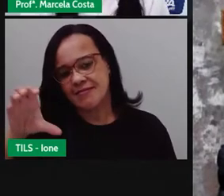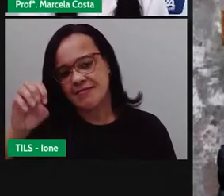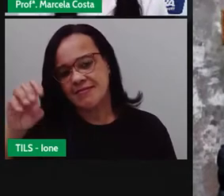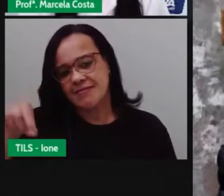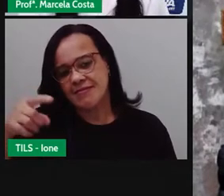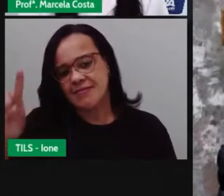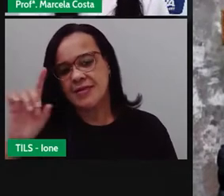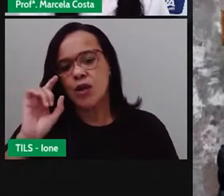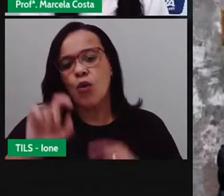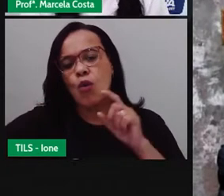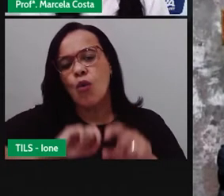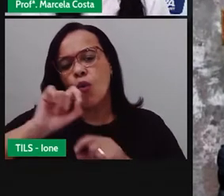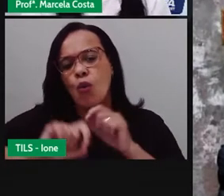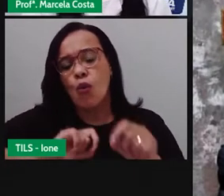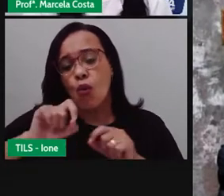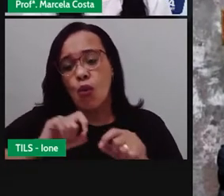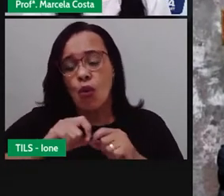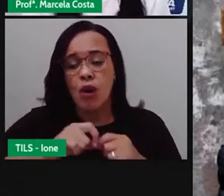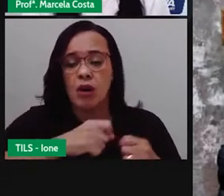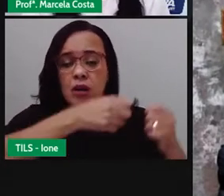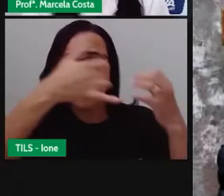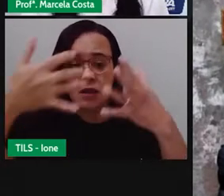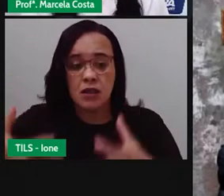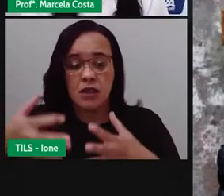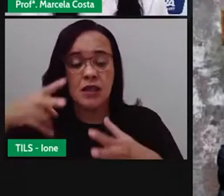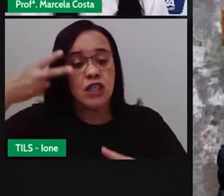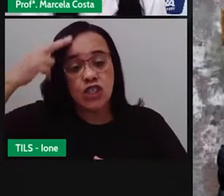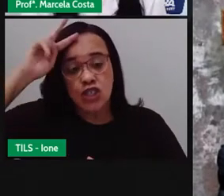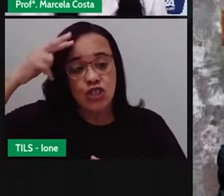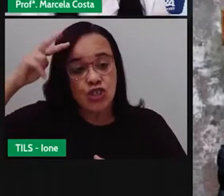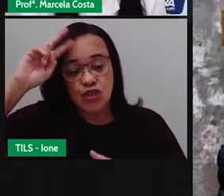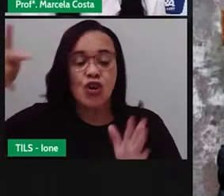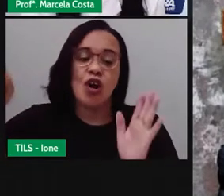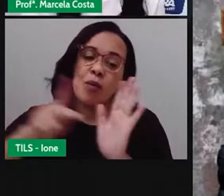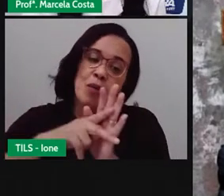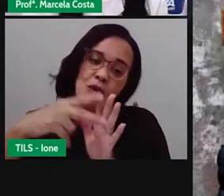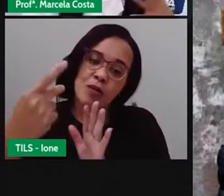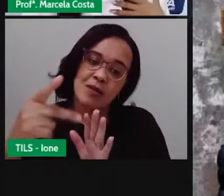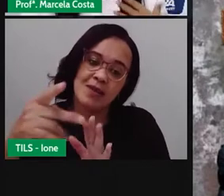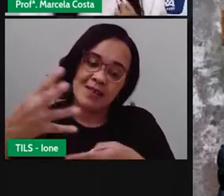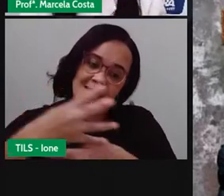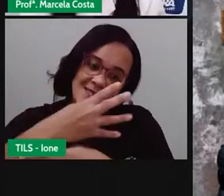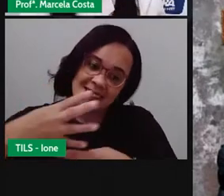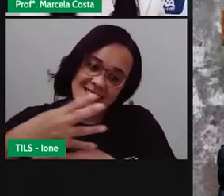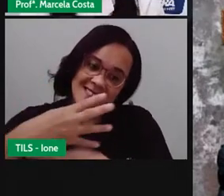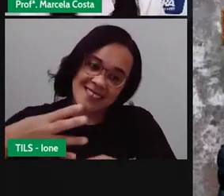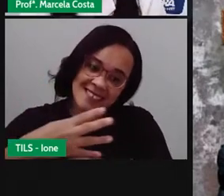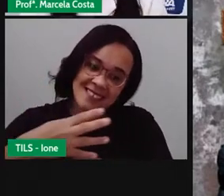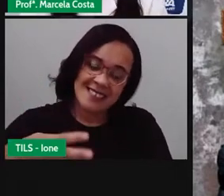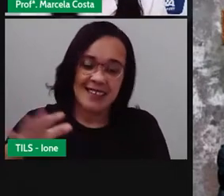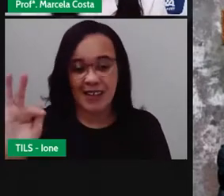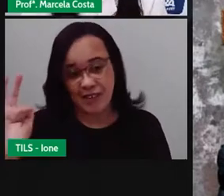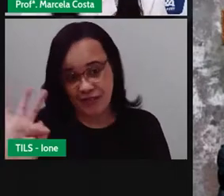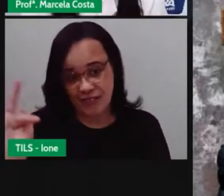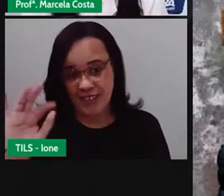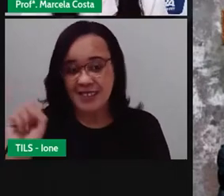É um blog voltado para o estudo de feira de Suzana sobre as feiras e outras atividades